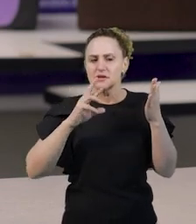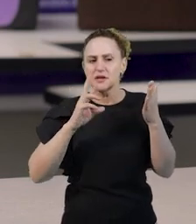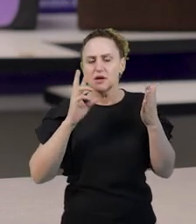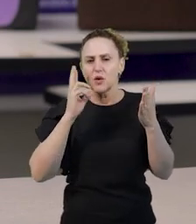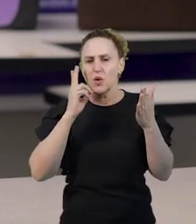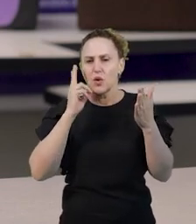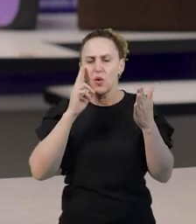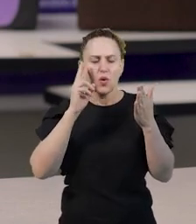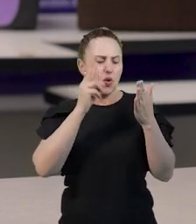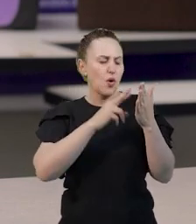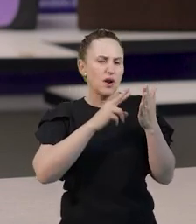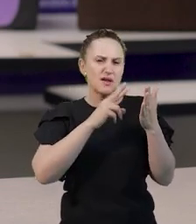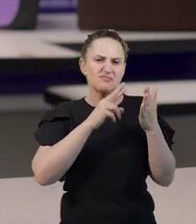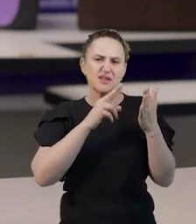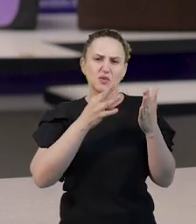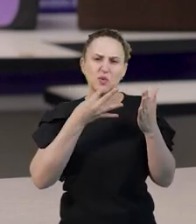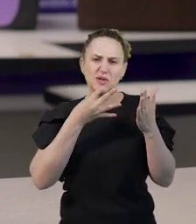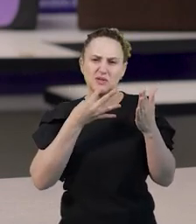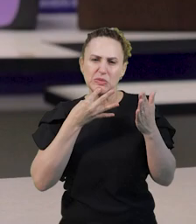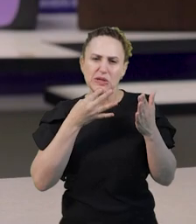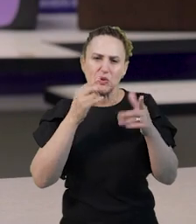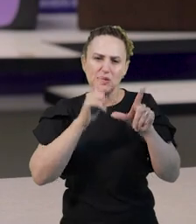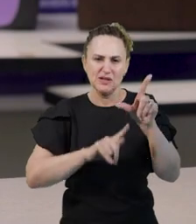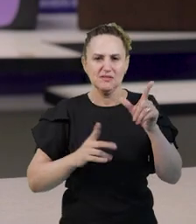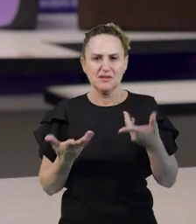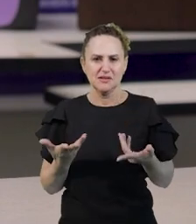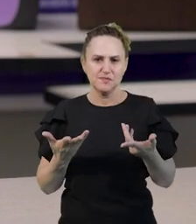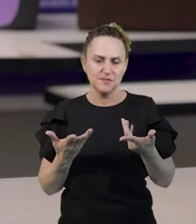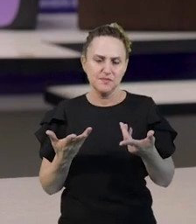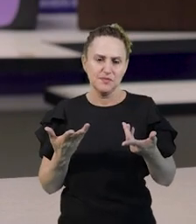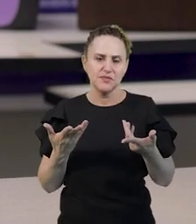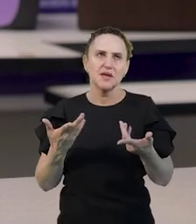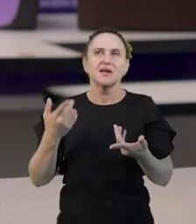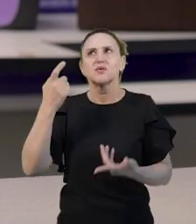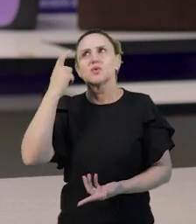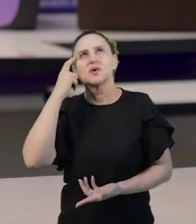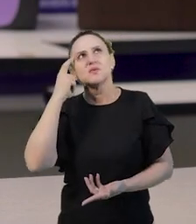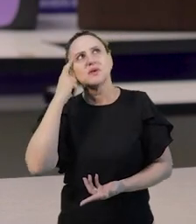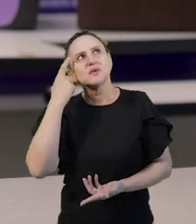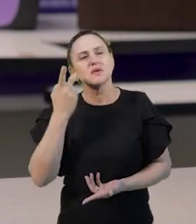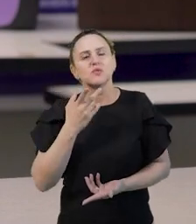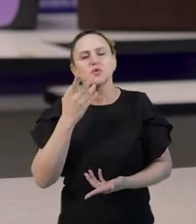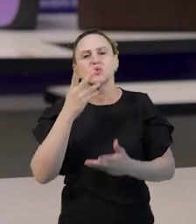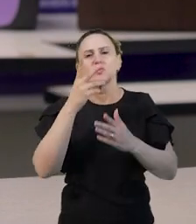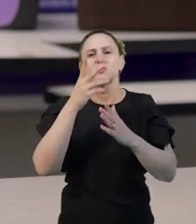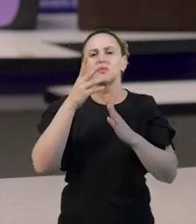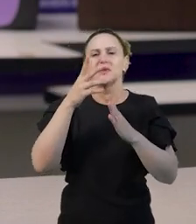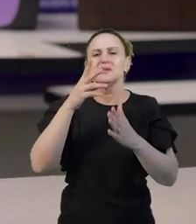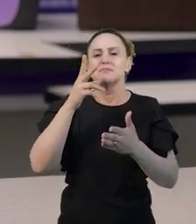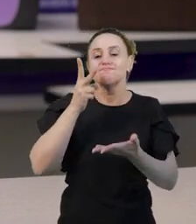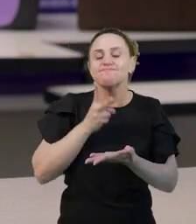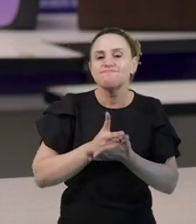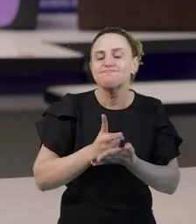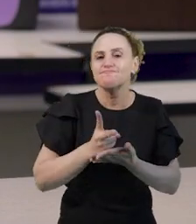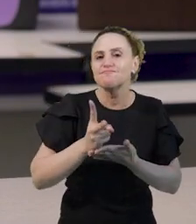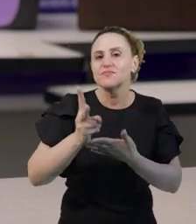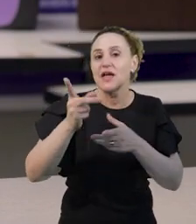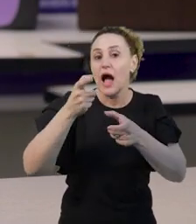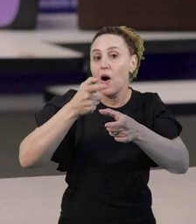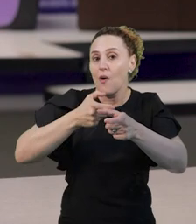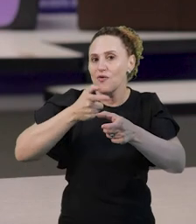para o treino e a cópia. Então, quando nós pensamos num processo contínuo de